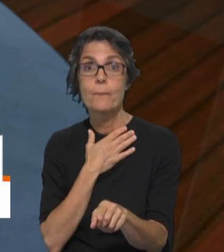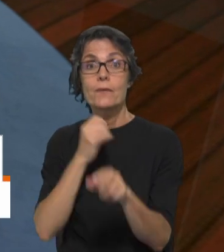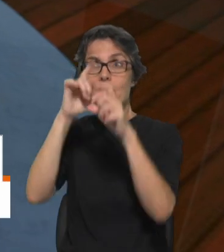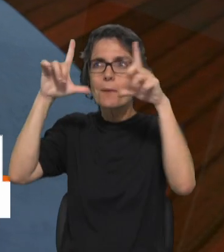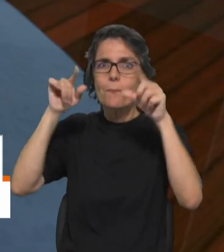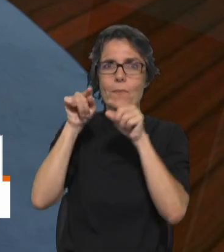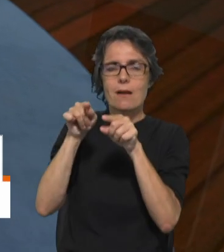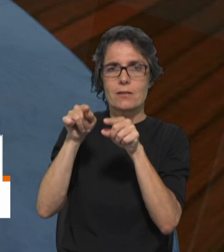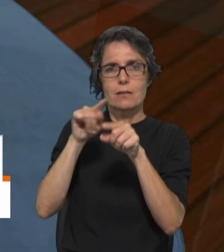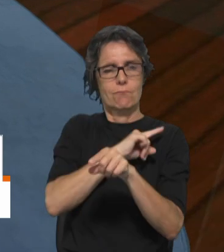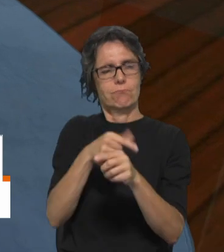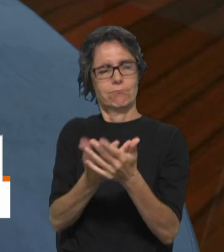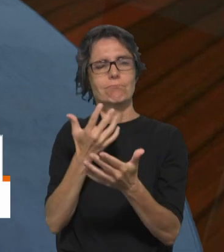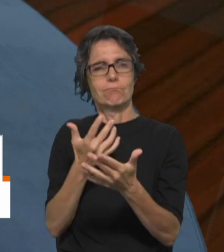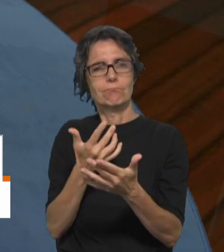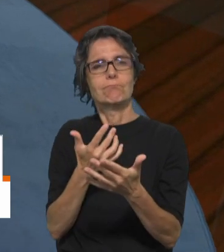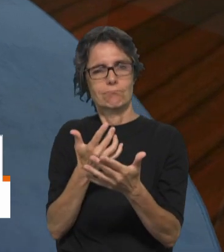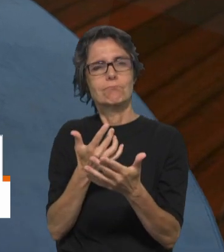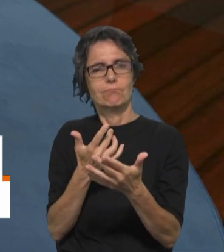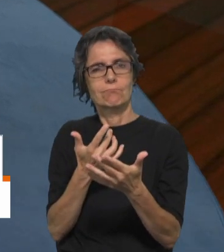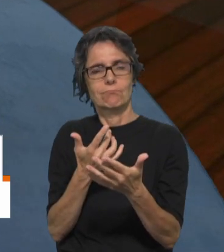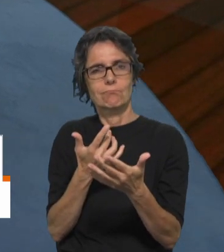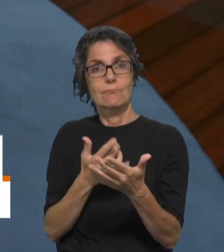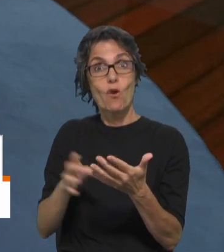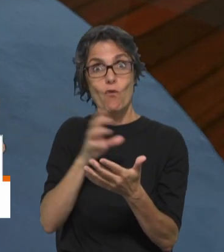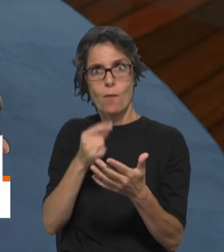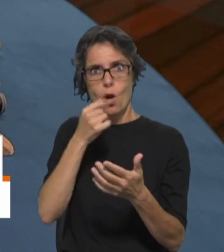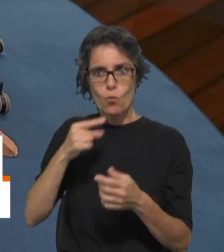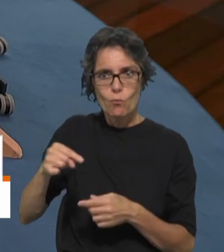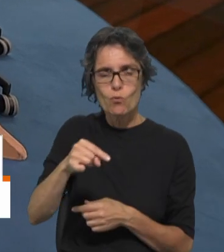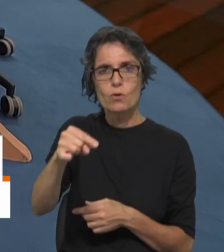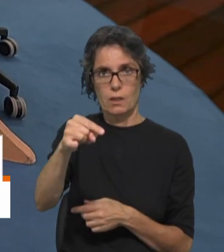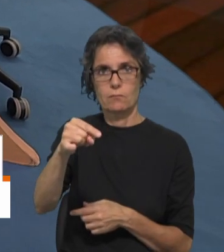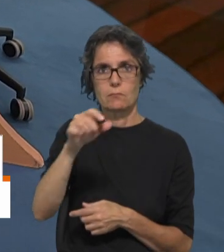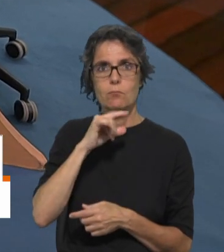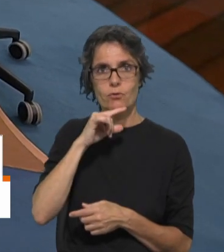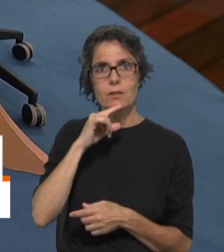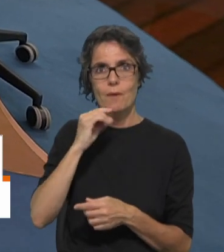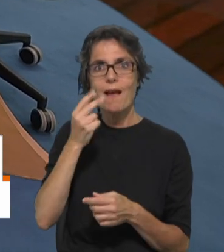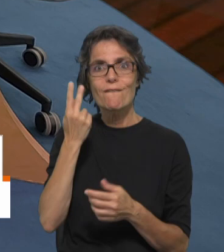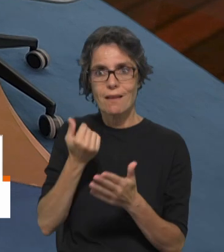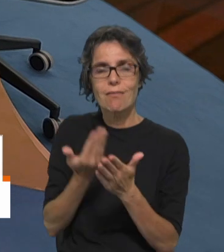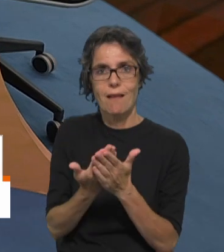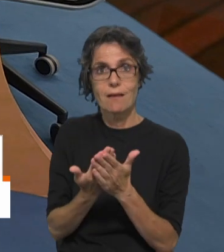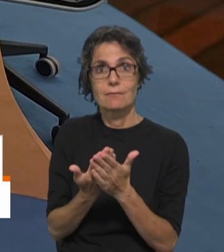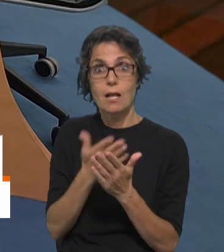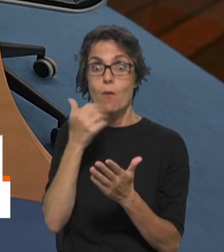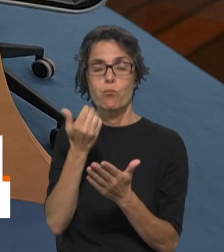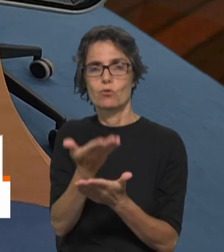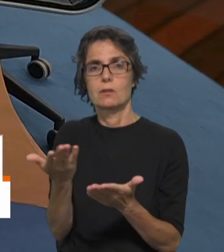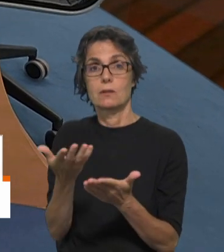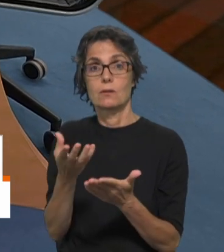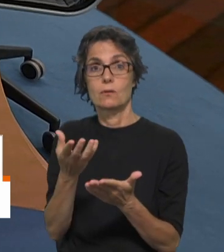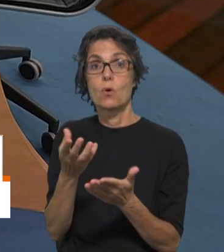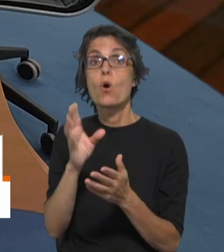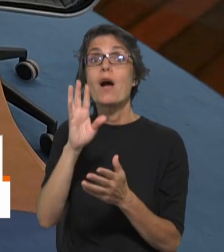é poderosa, não é? De como o rio é, de facto, capaz de vida e de beleza, quando